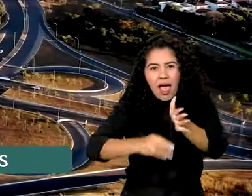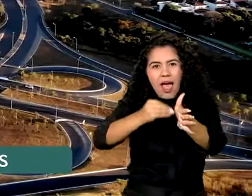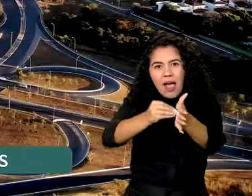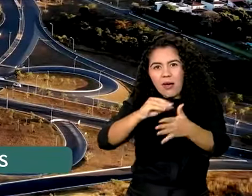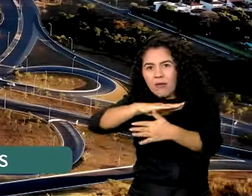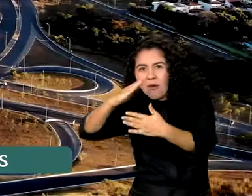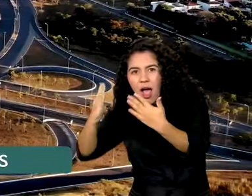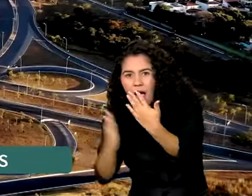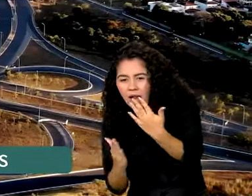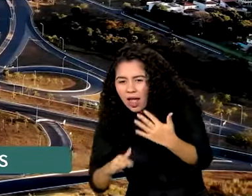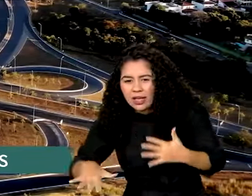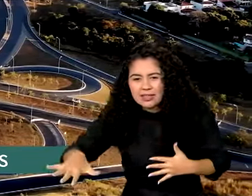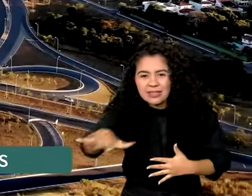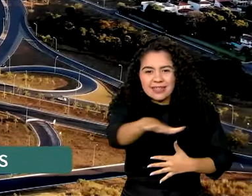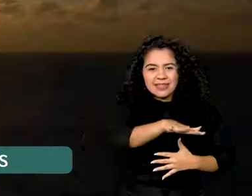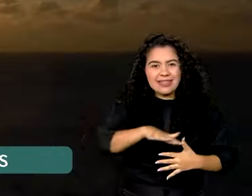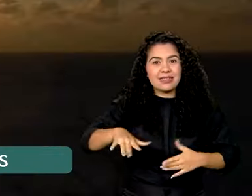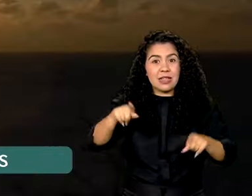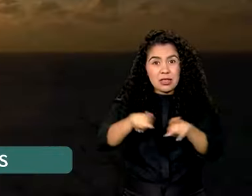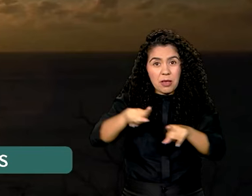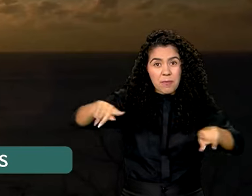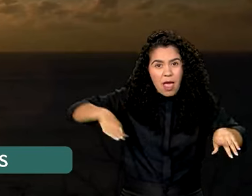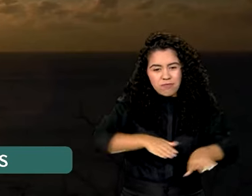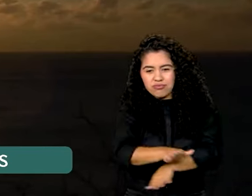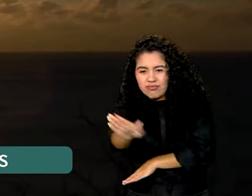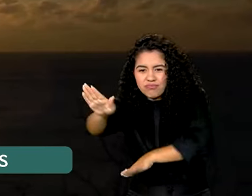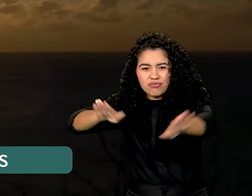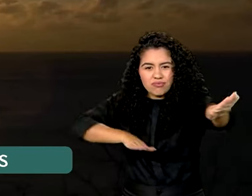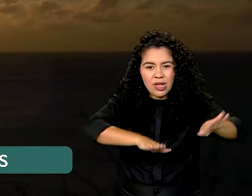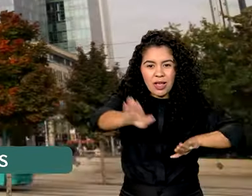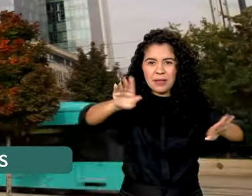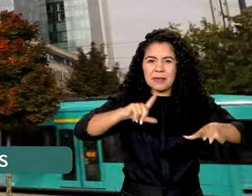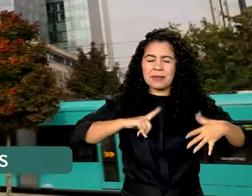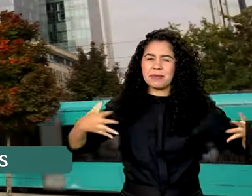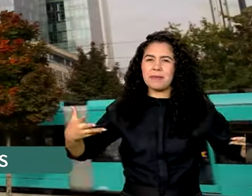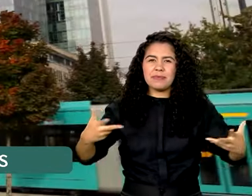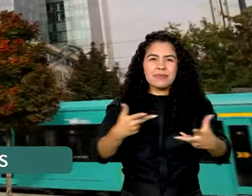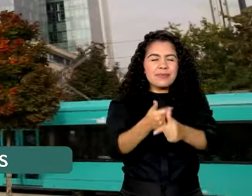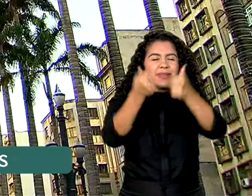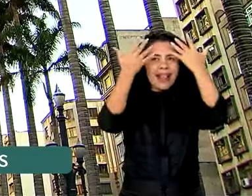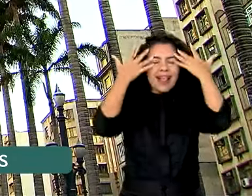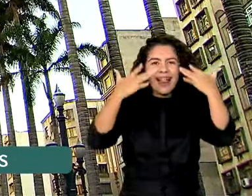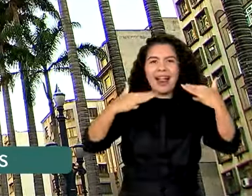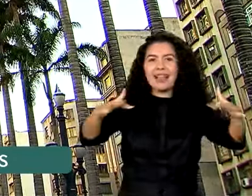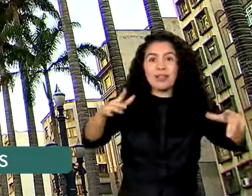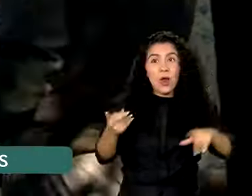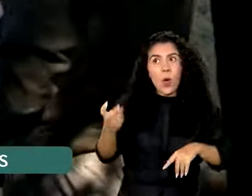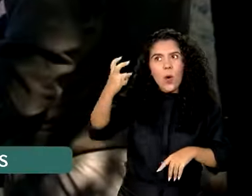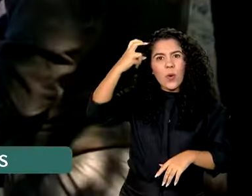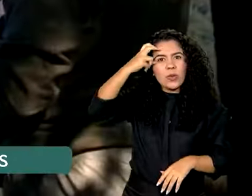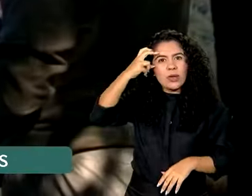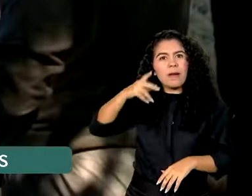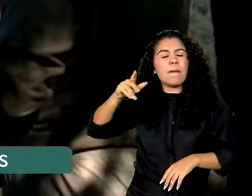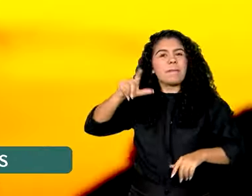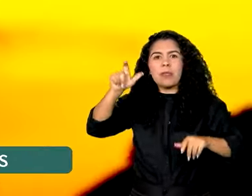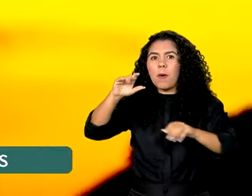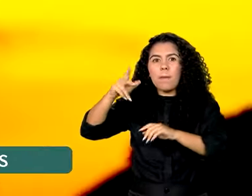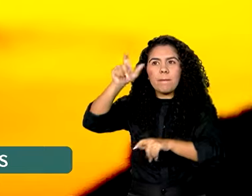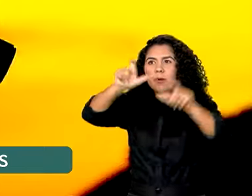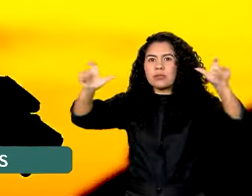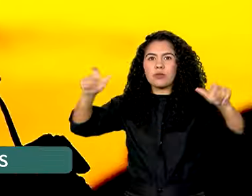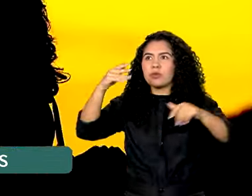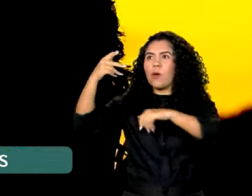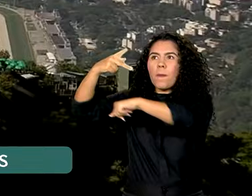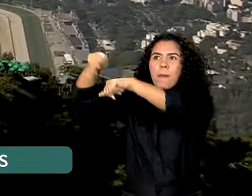e as curvas da capital federal. Repleto de riquezas naturais e culturais, o Brasil atrai viajantes de todas